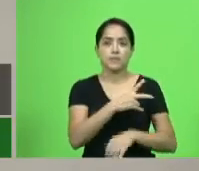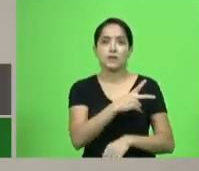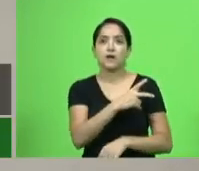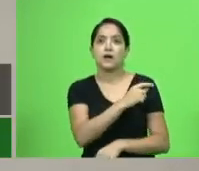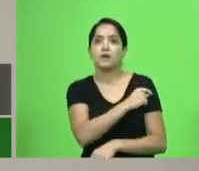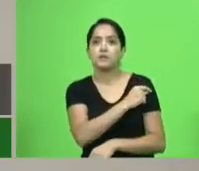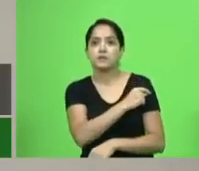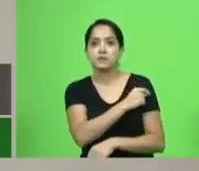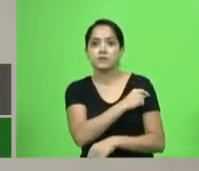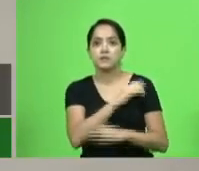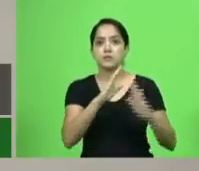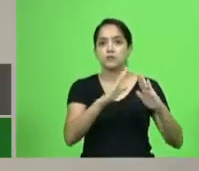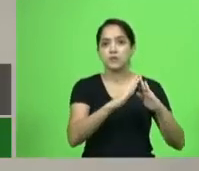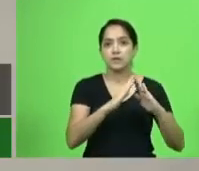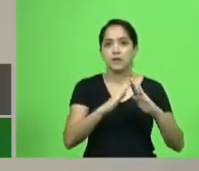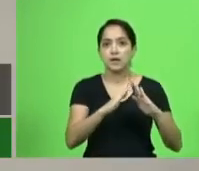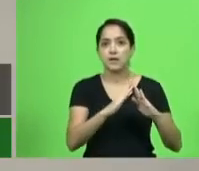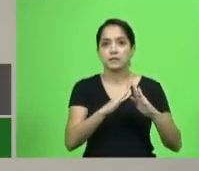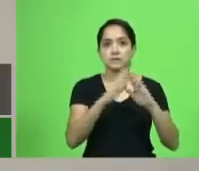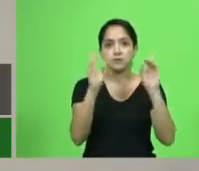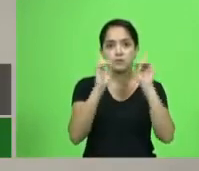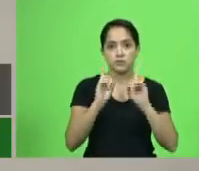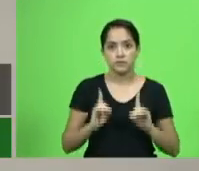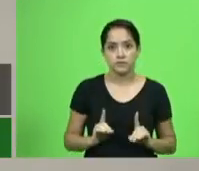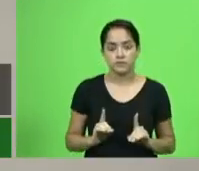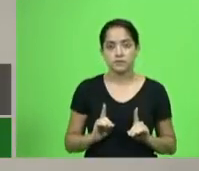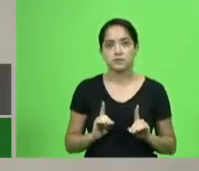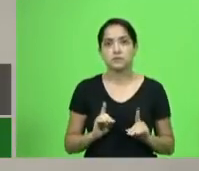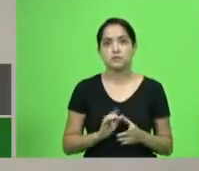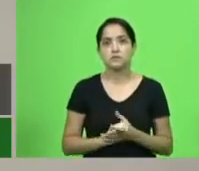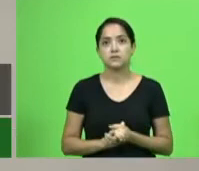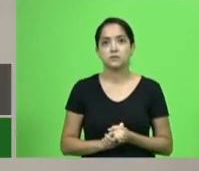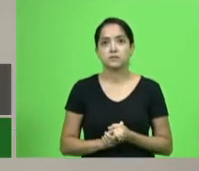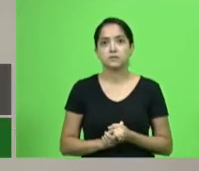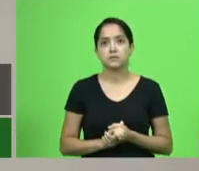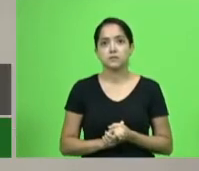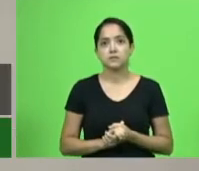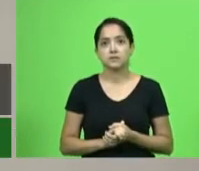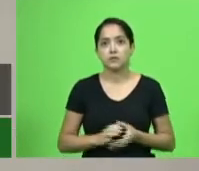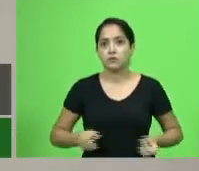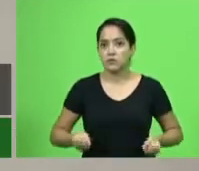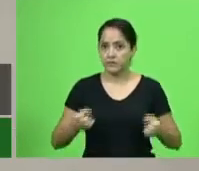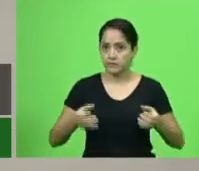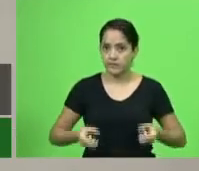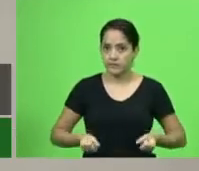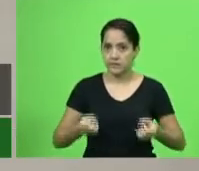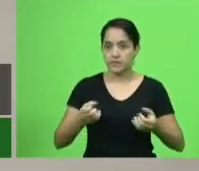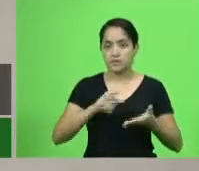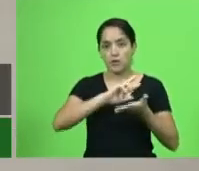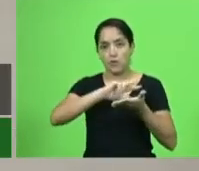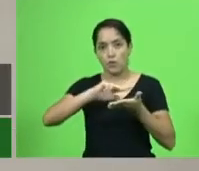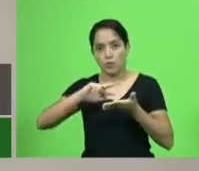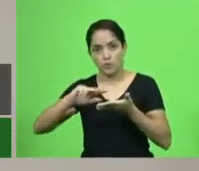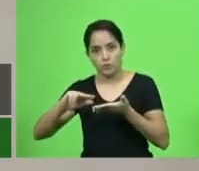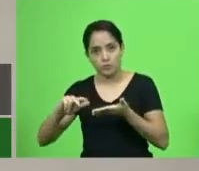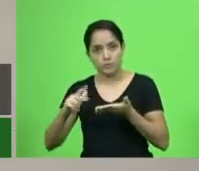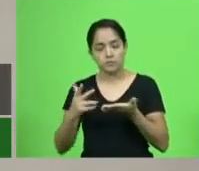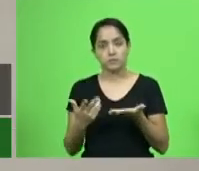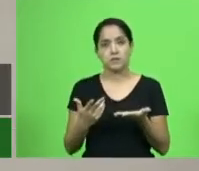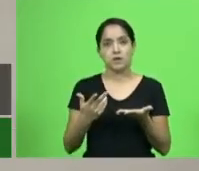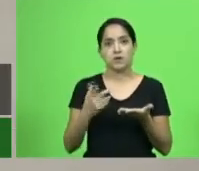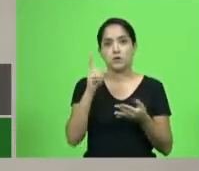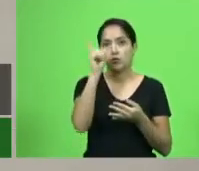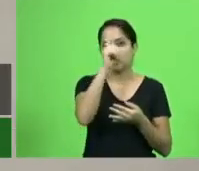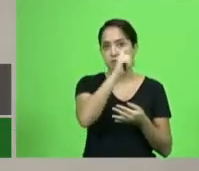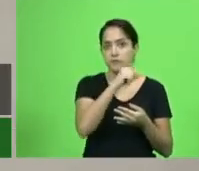em domicílio de pessoas com deficiência motora, multideficiência com dificuldade